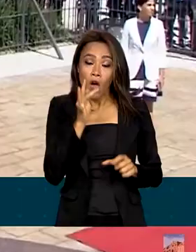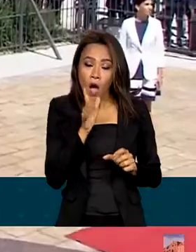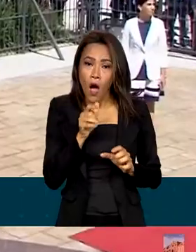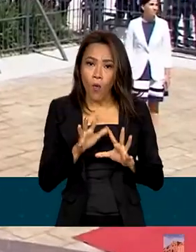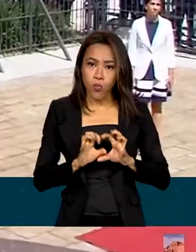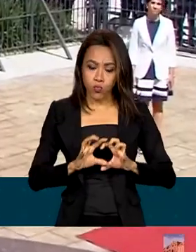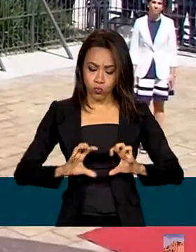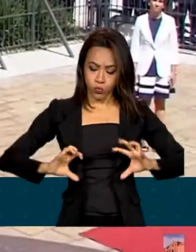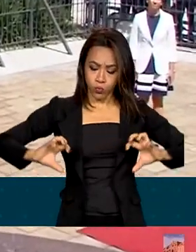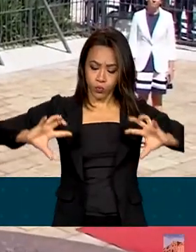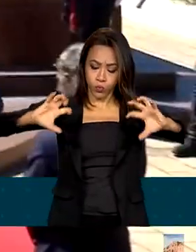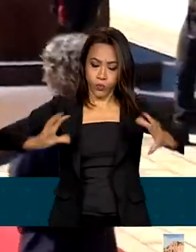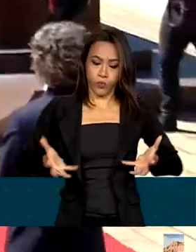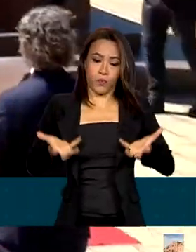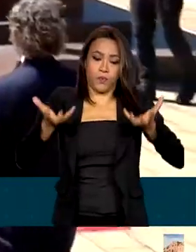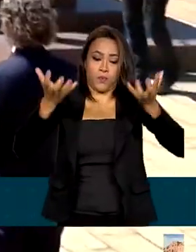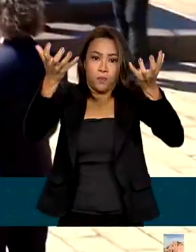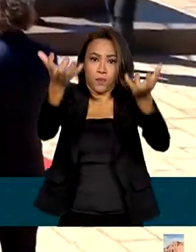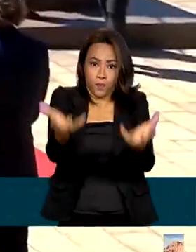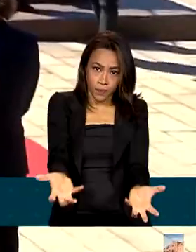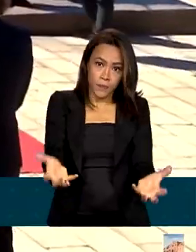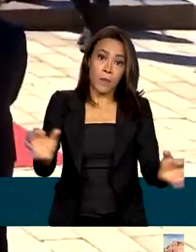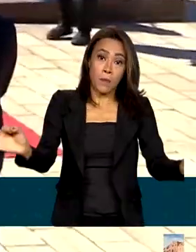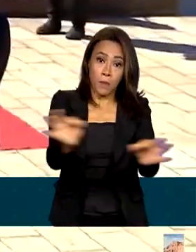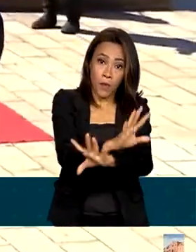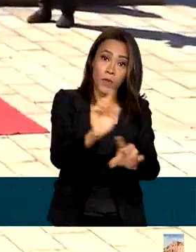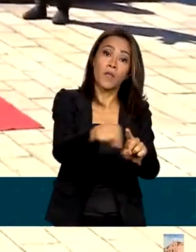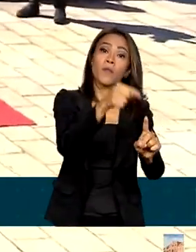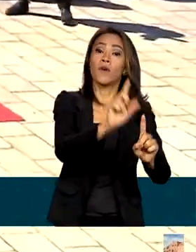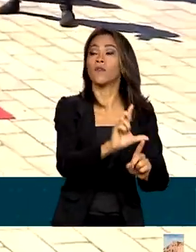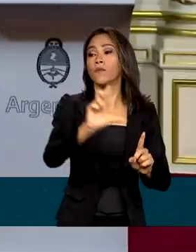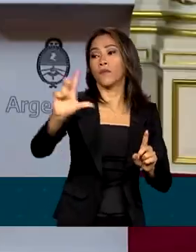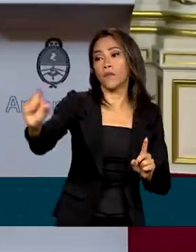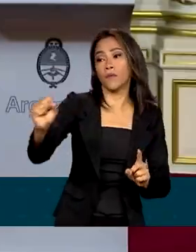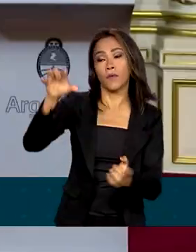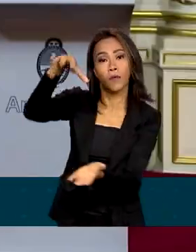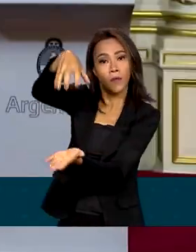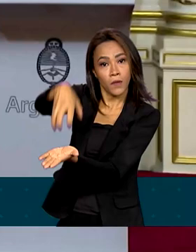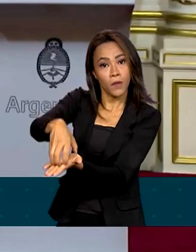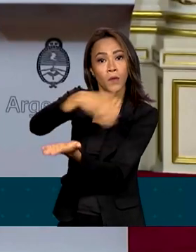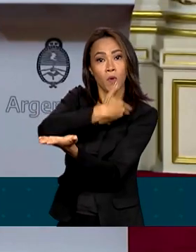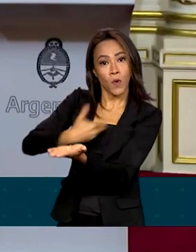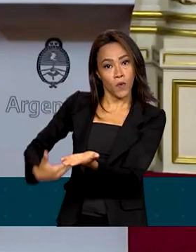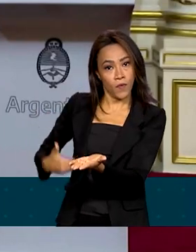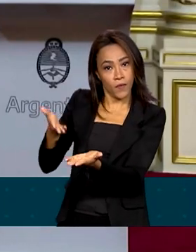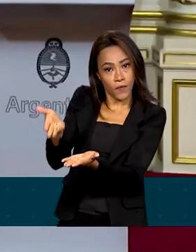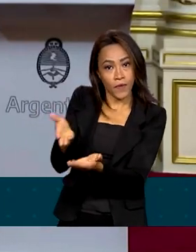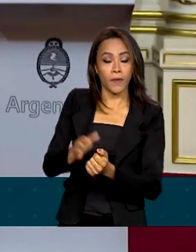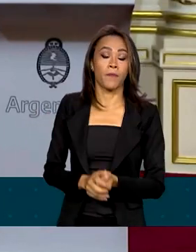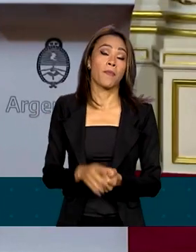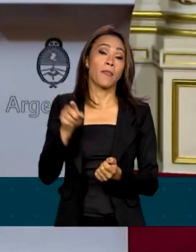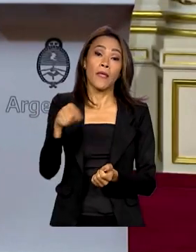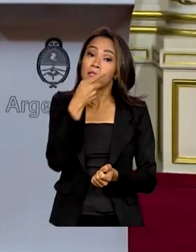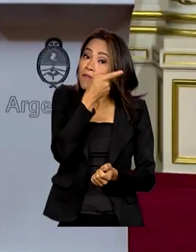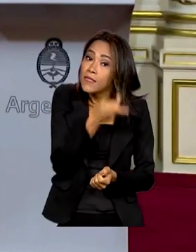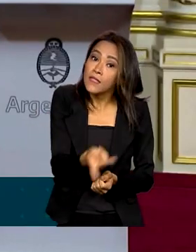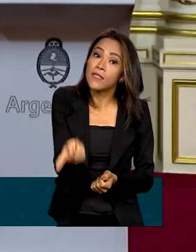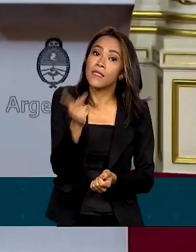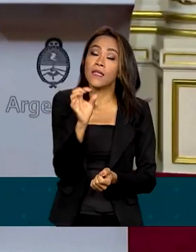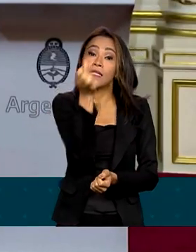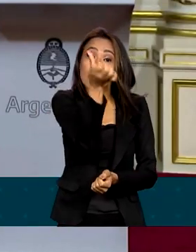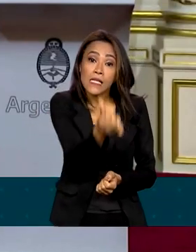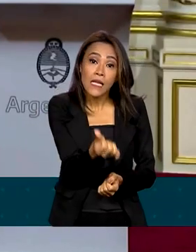da independência argentina. Depois, seguiu para a Casa Rosada. Durante a visita, foram assinados seis atos de